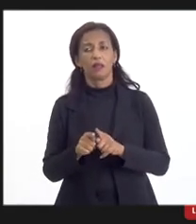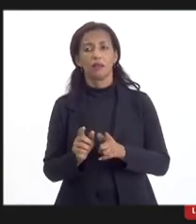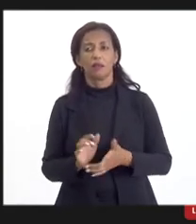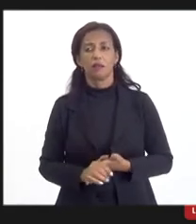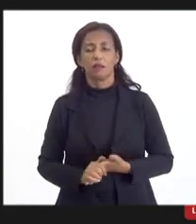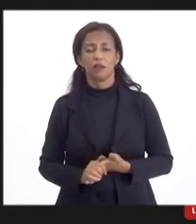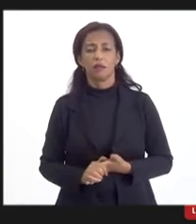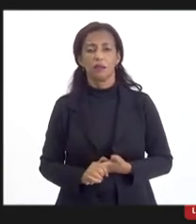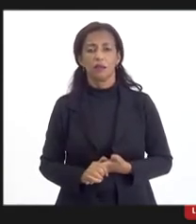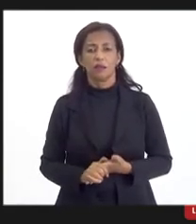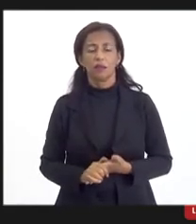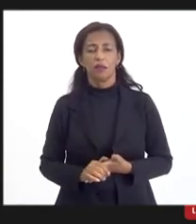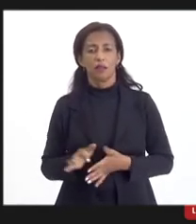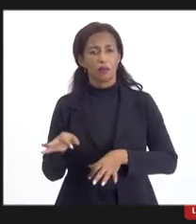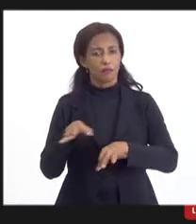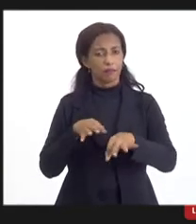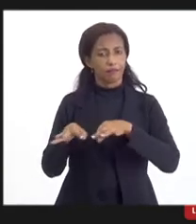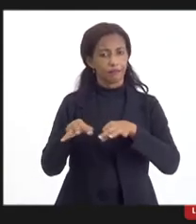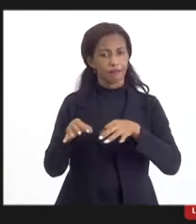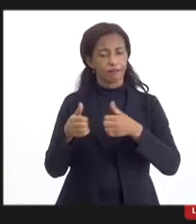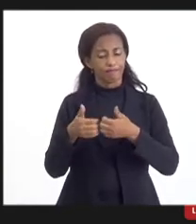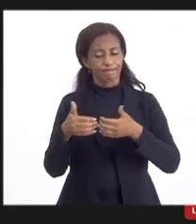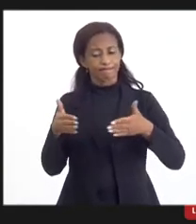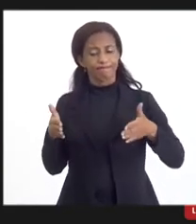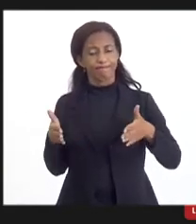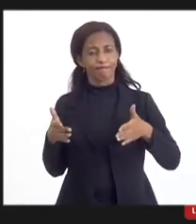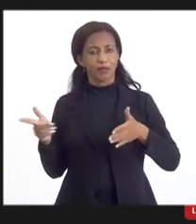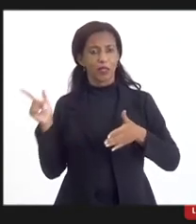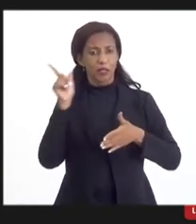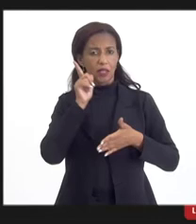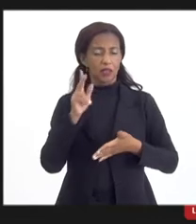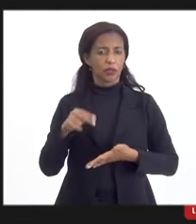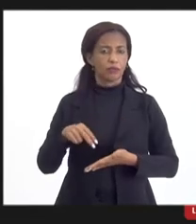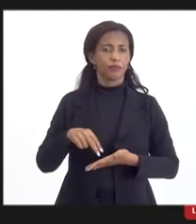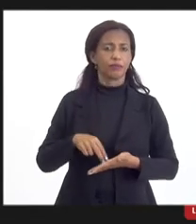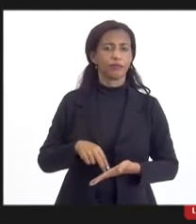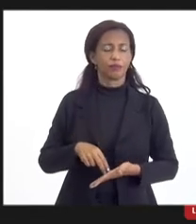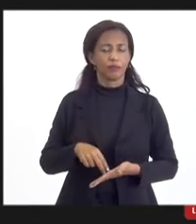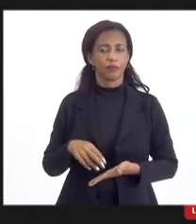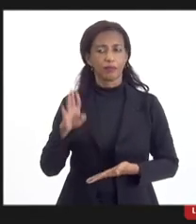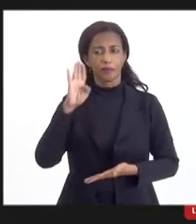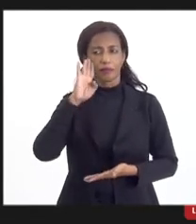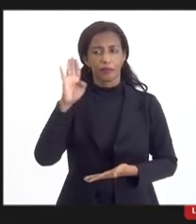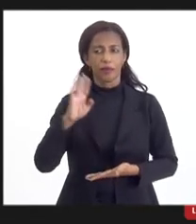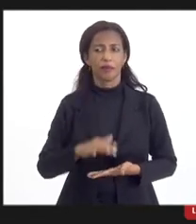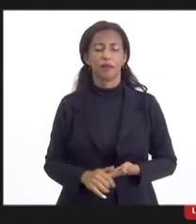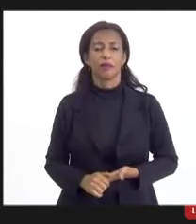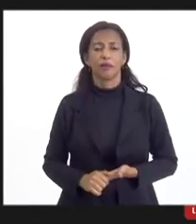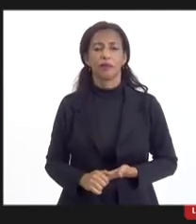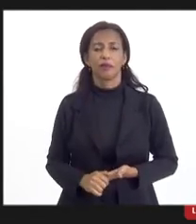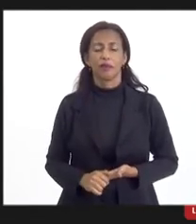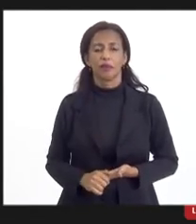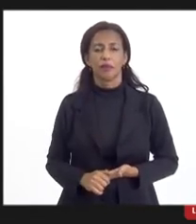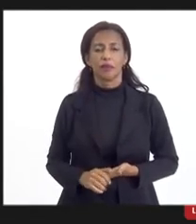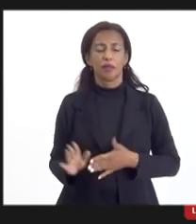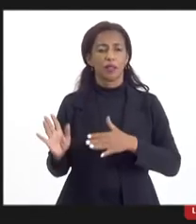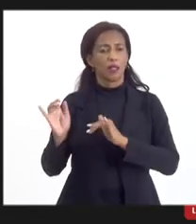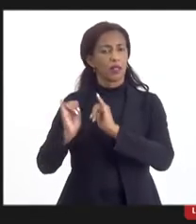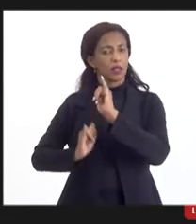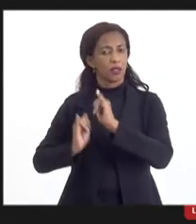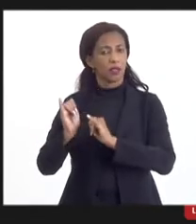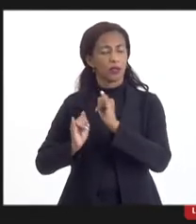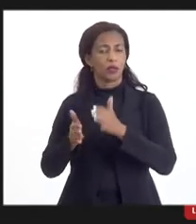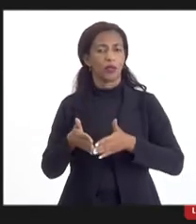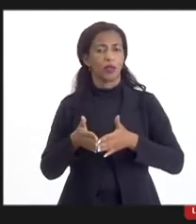se aprimore, porque eles colocam que, principalmente nessa questão da indústria naval,